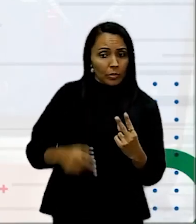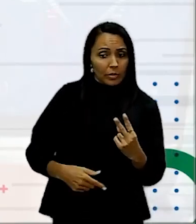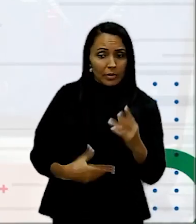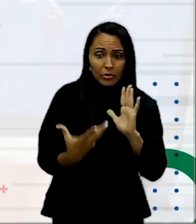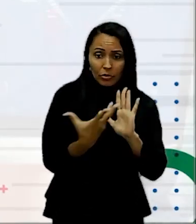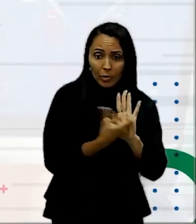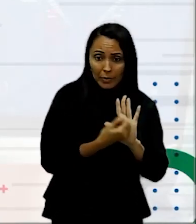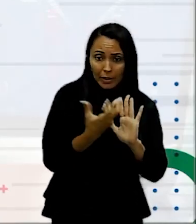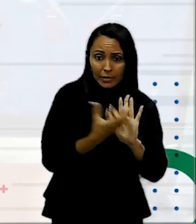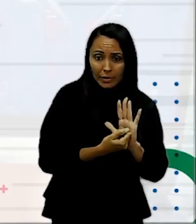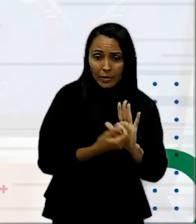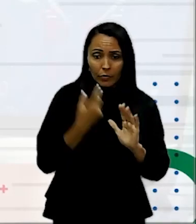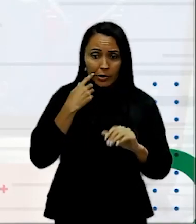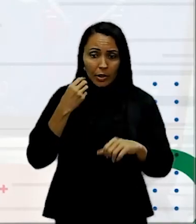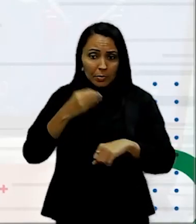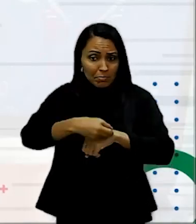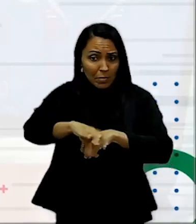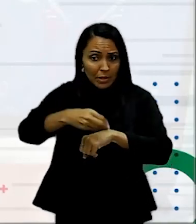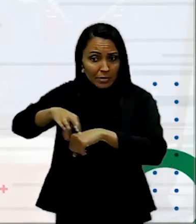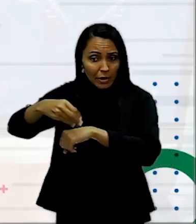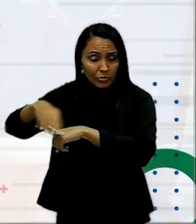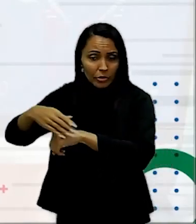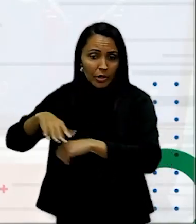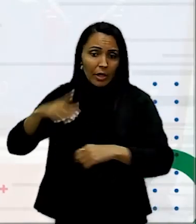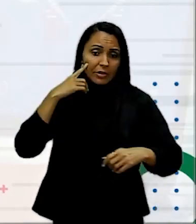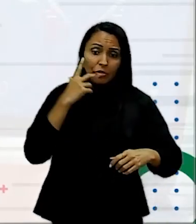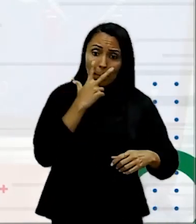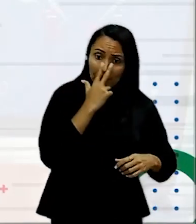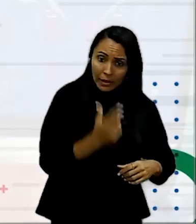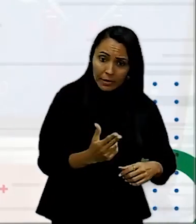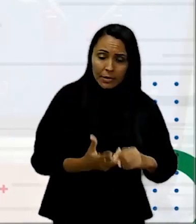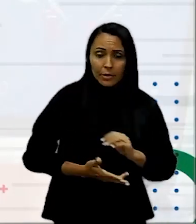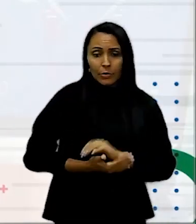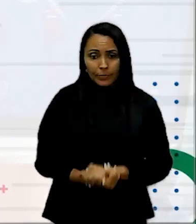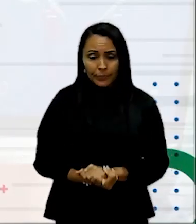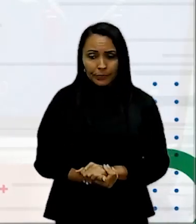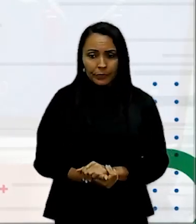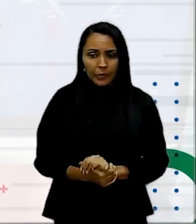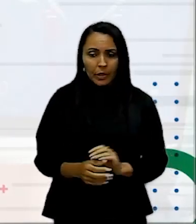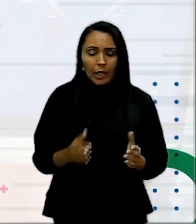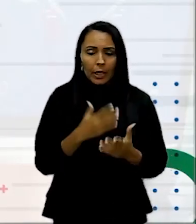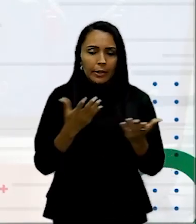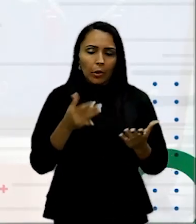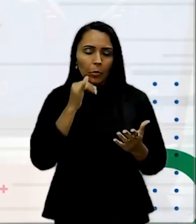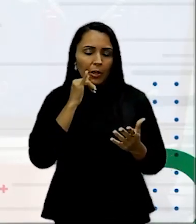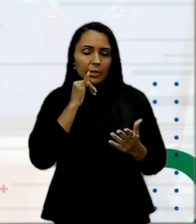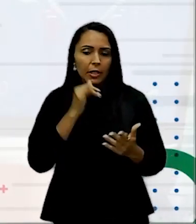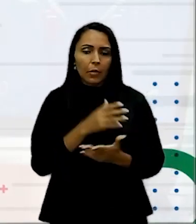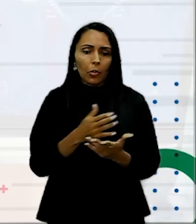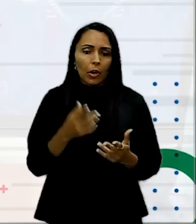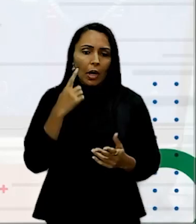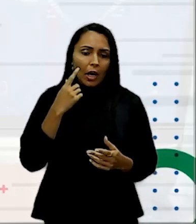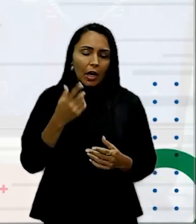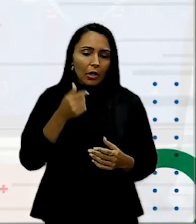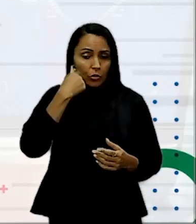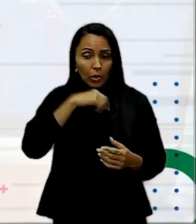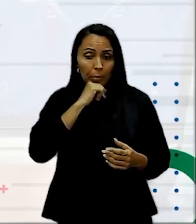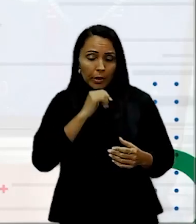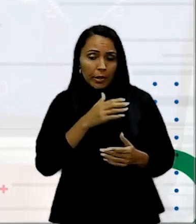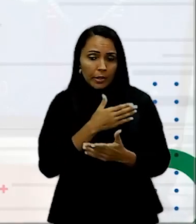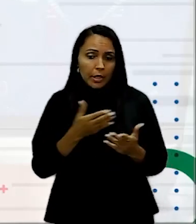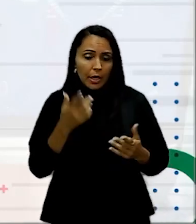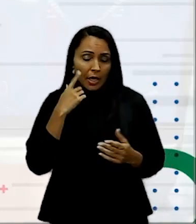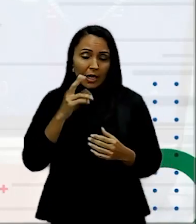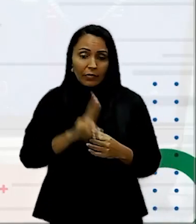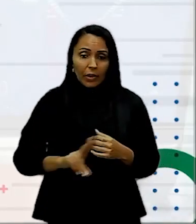De mensagens Funcionem parecido Então Digamos que A sua mãe Ela vai